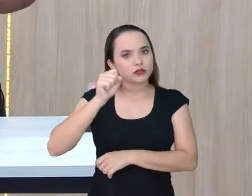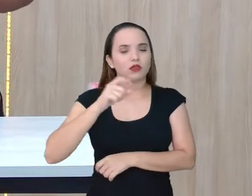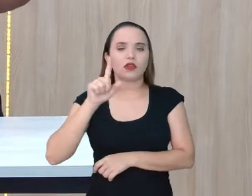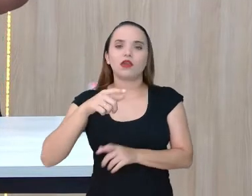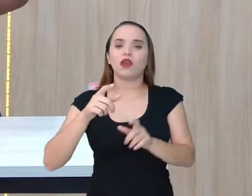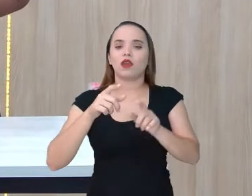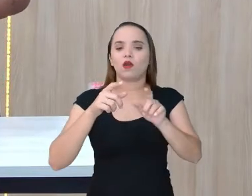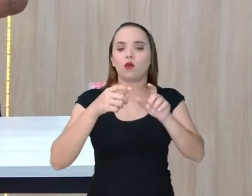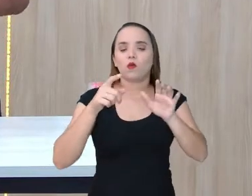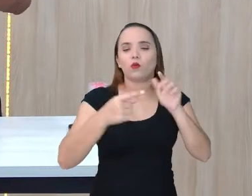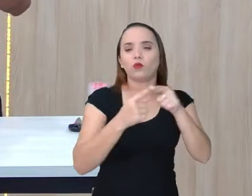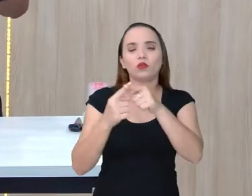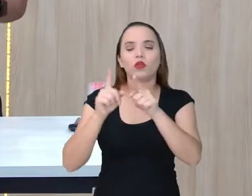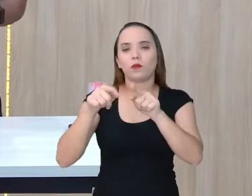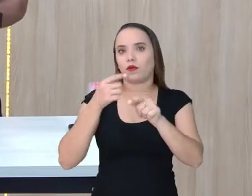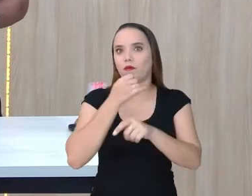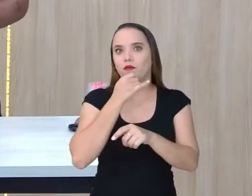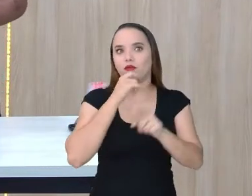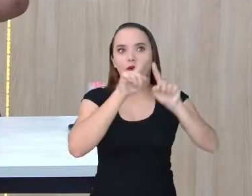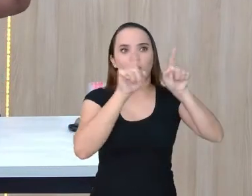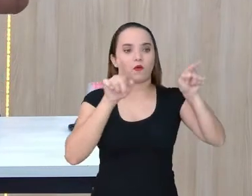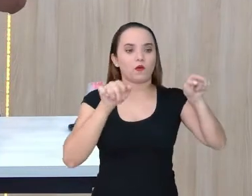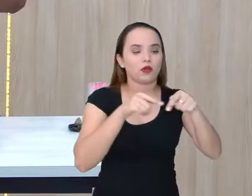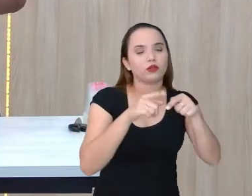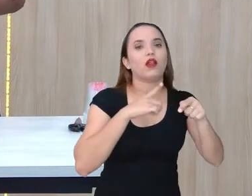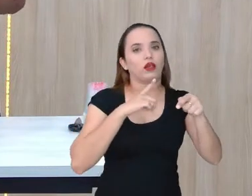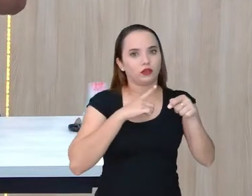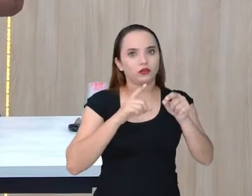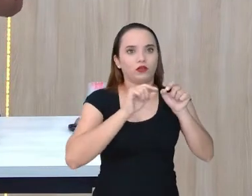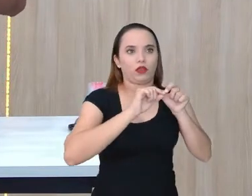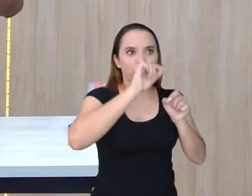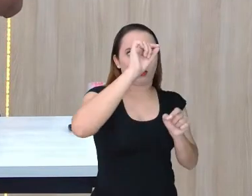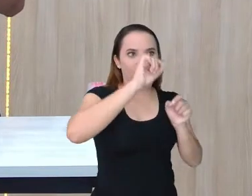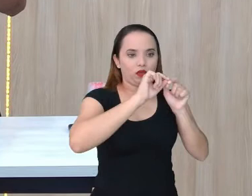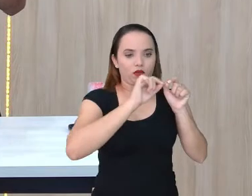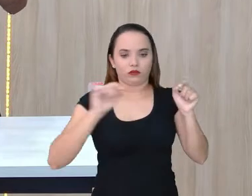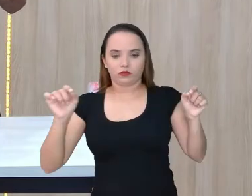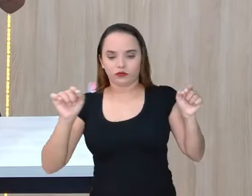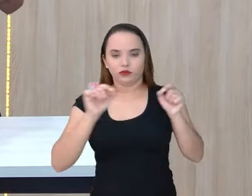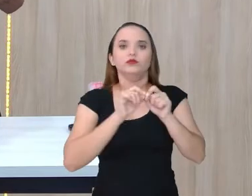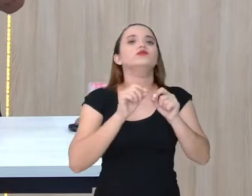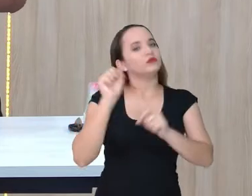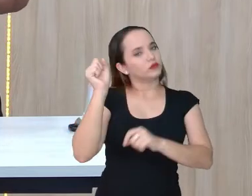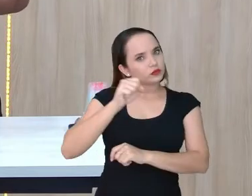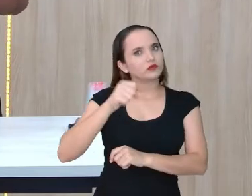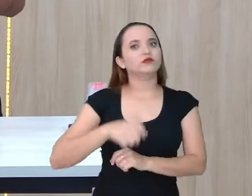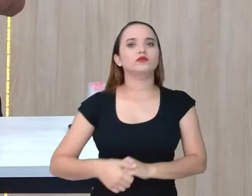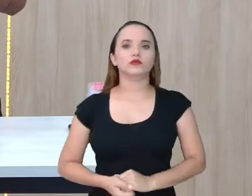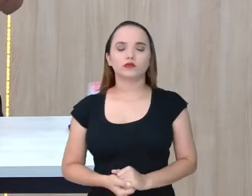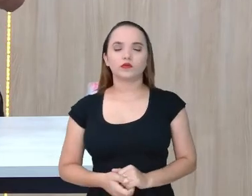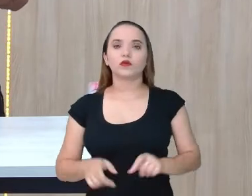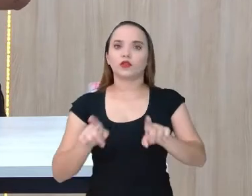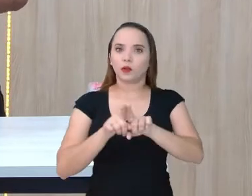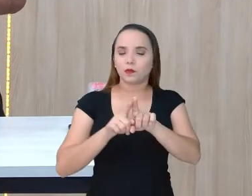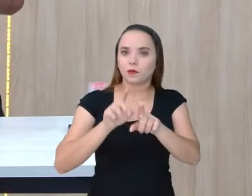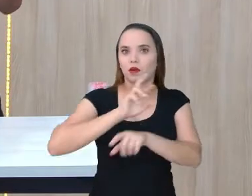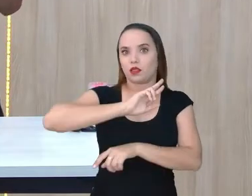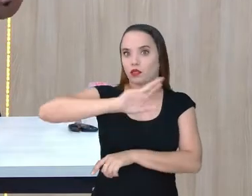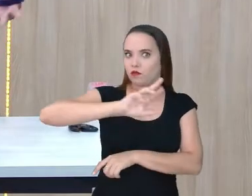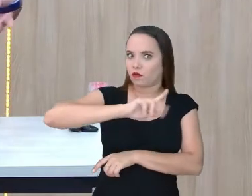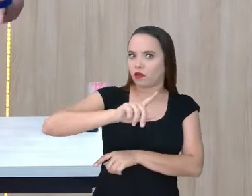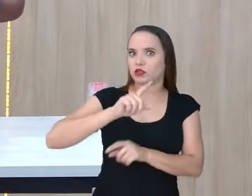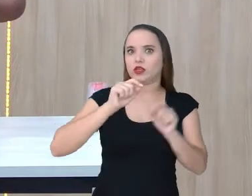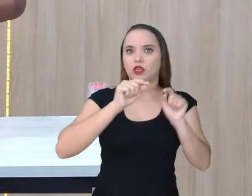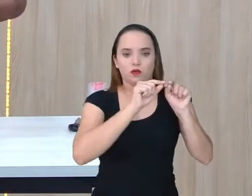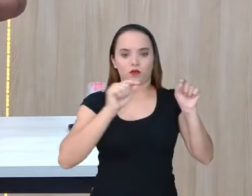você dizer que é um quadrado, você tem lá uma configuração dos tamanhos, né? De ter os tamanhos lá certinhos para diferenciar de um